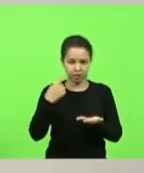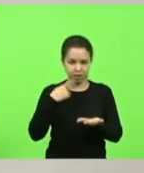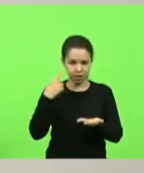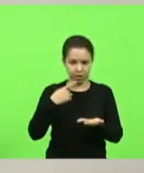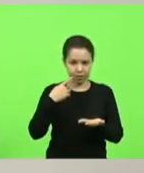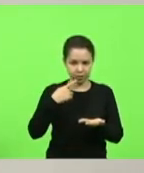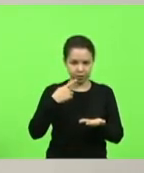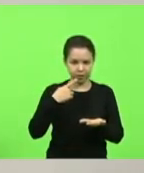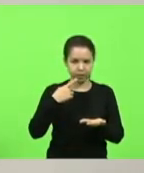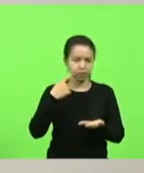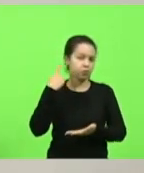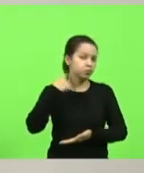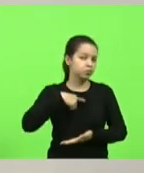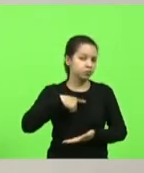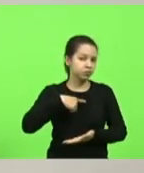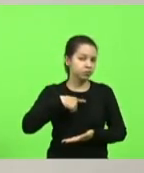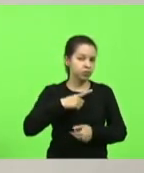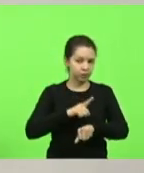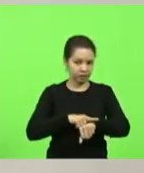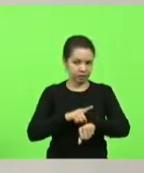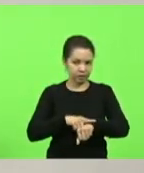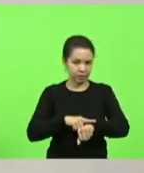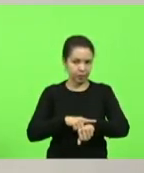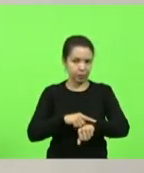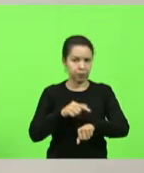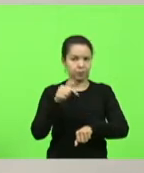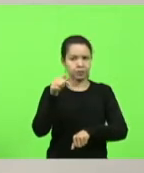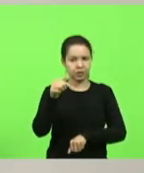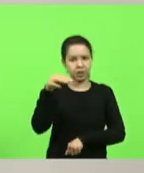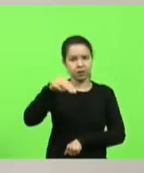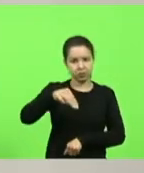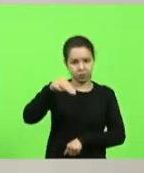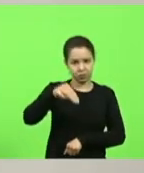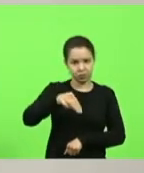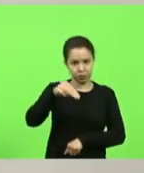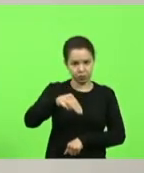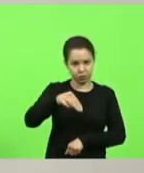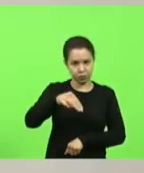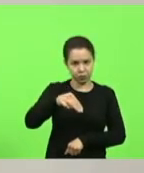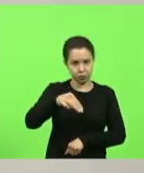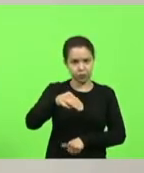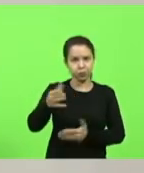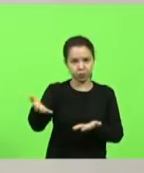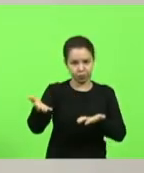Drevec por sete minutos deputado